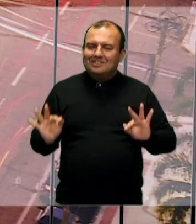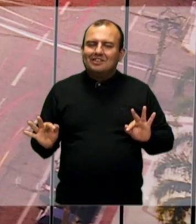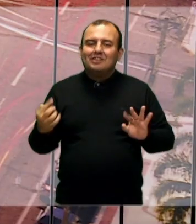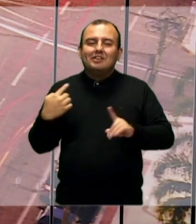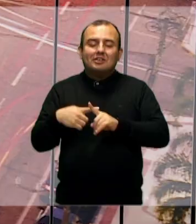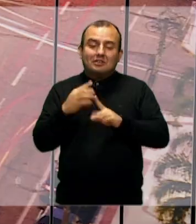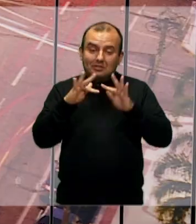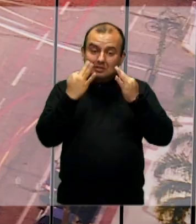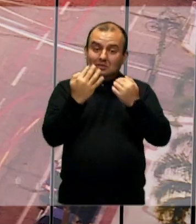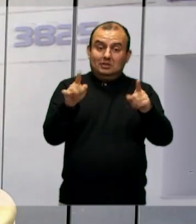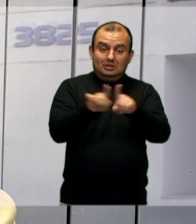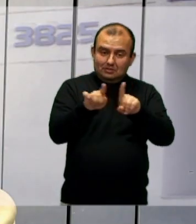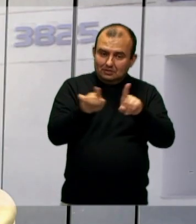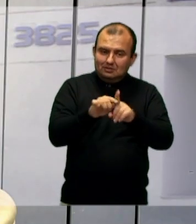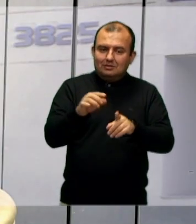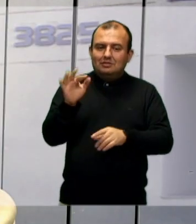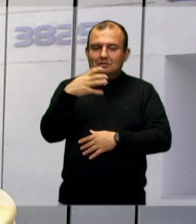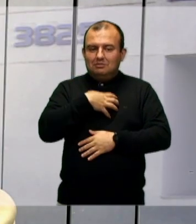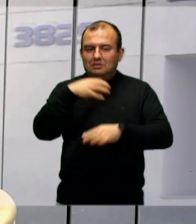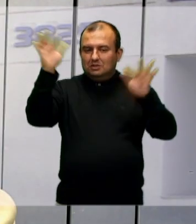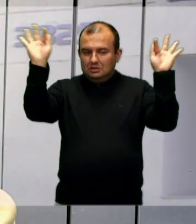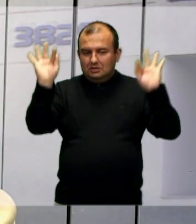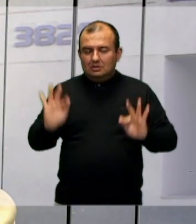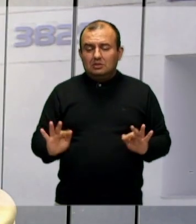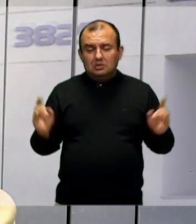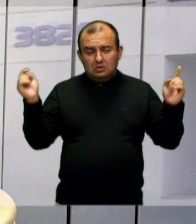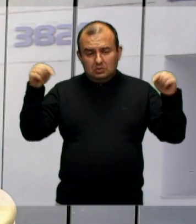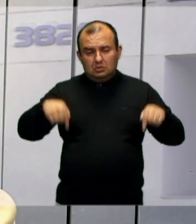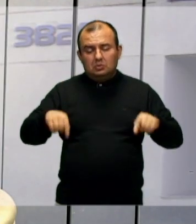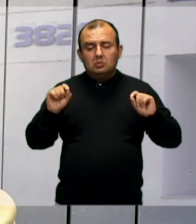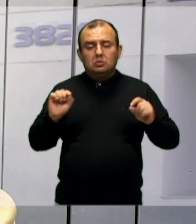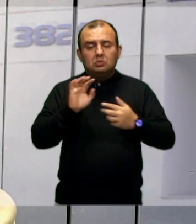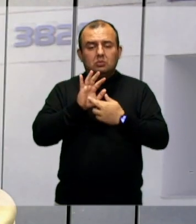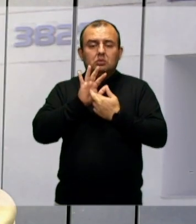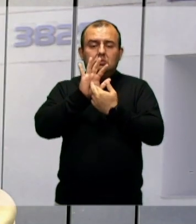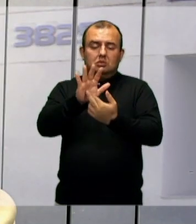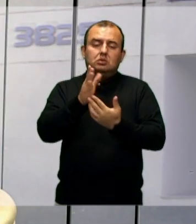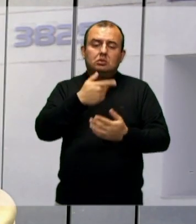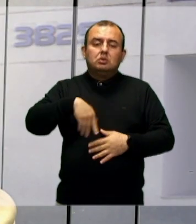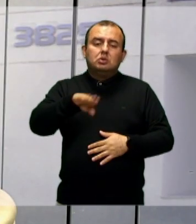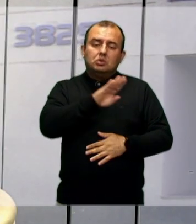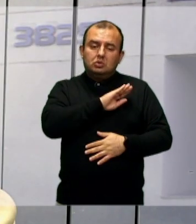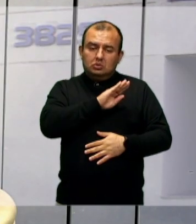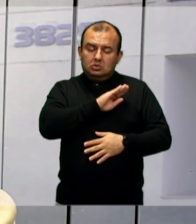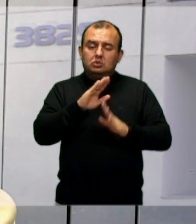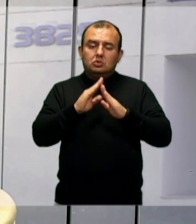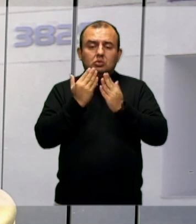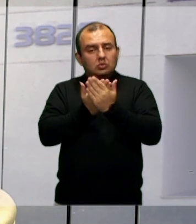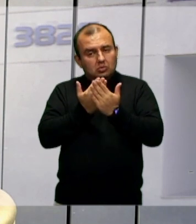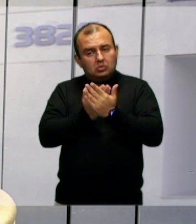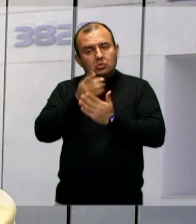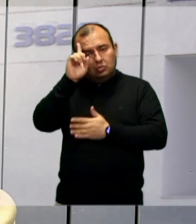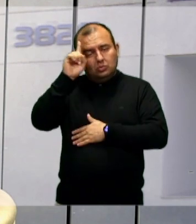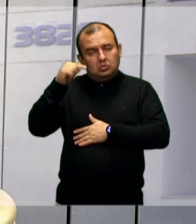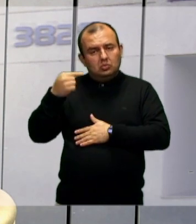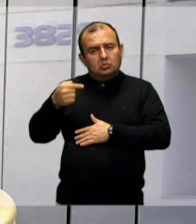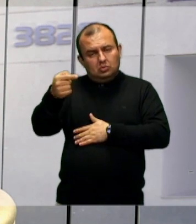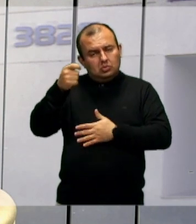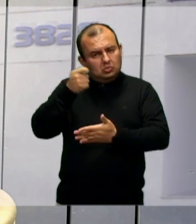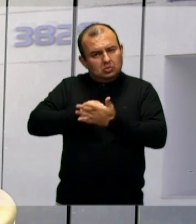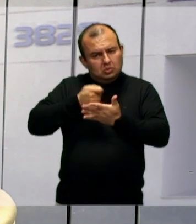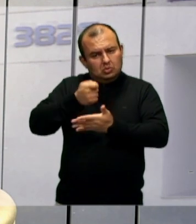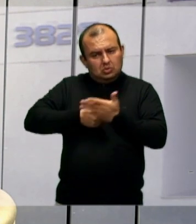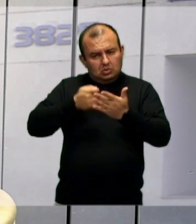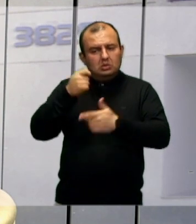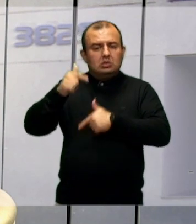família também sentiu. E hoje eu estou aqui também para estar representando eles, meus colegas estão lá na escola todo dia lutando, trabalhando para